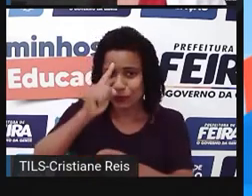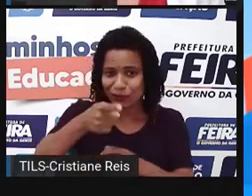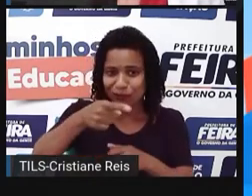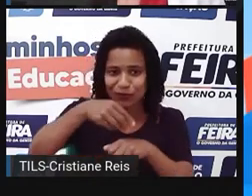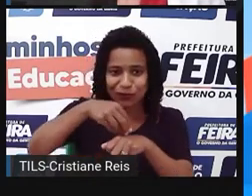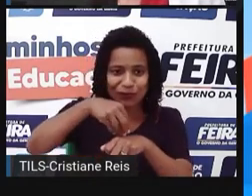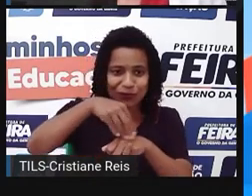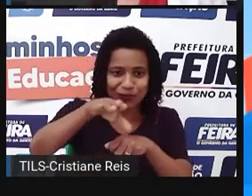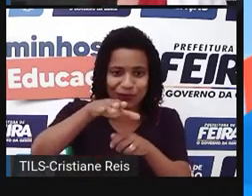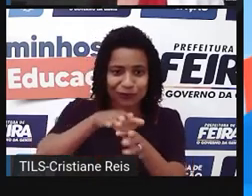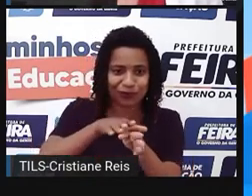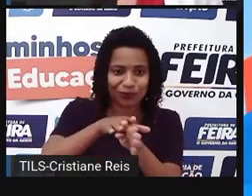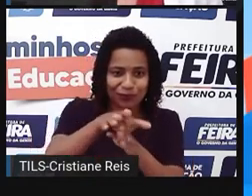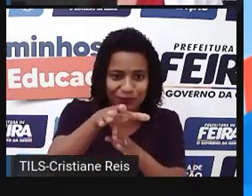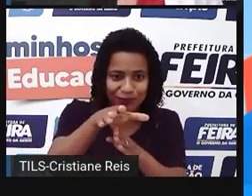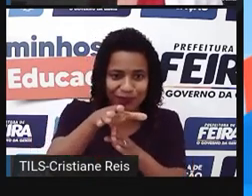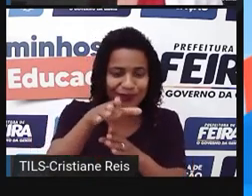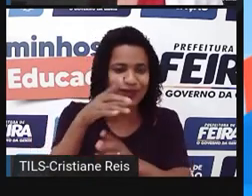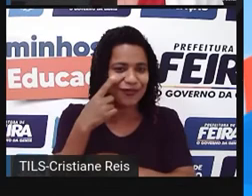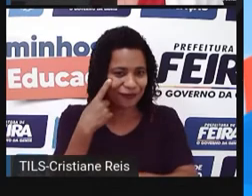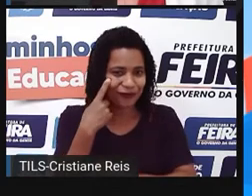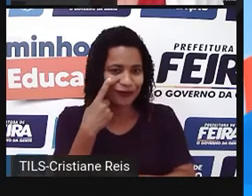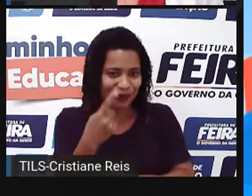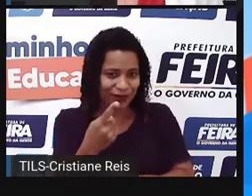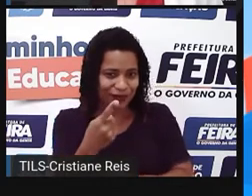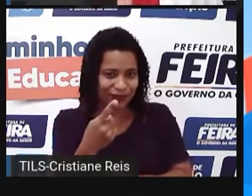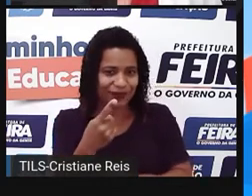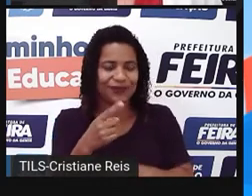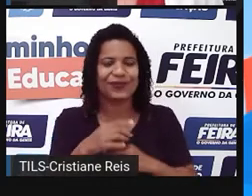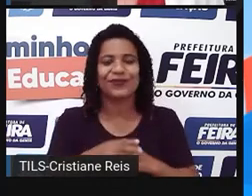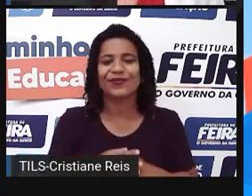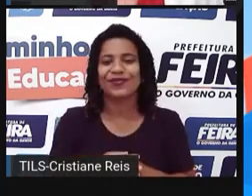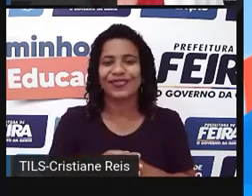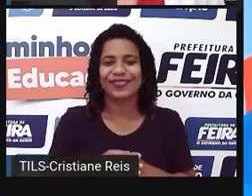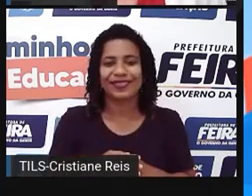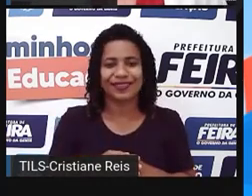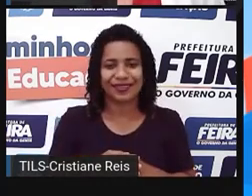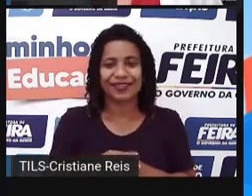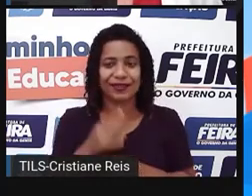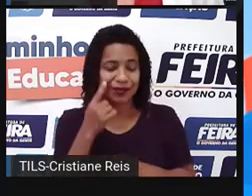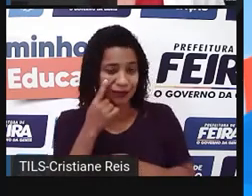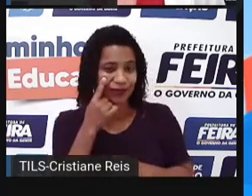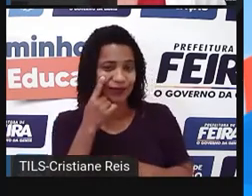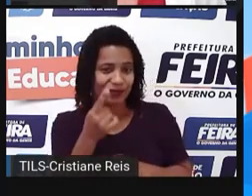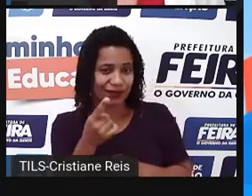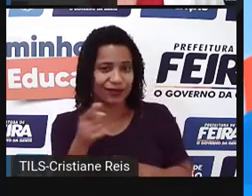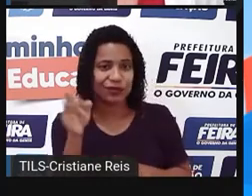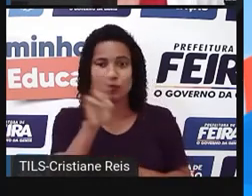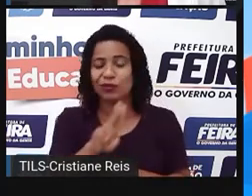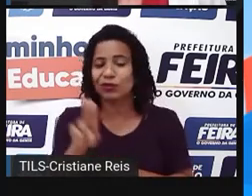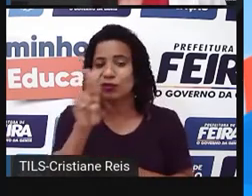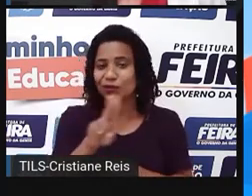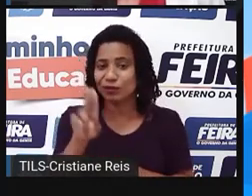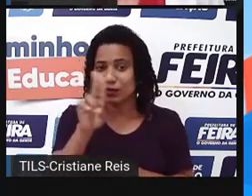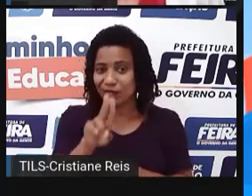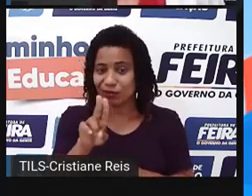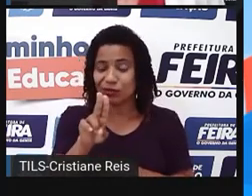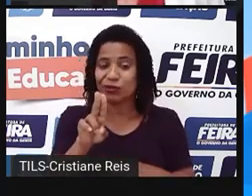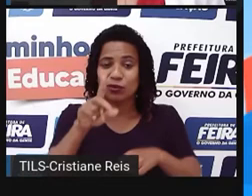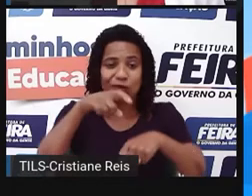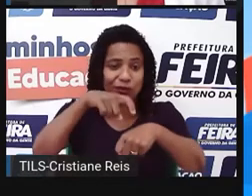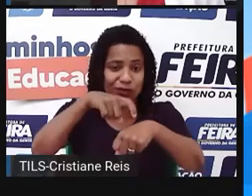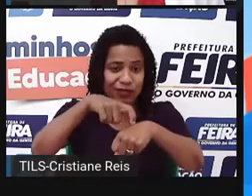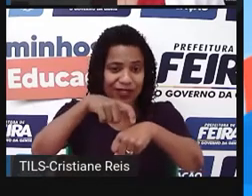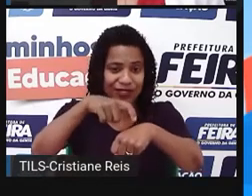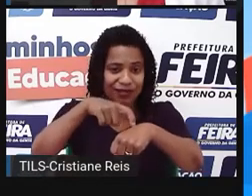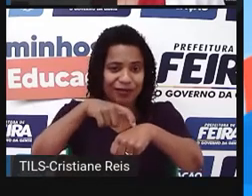essas instruções, observe, to give instructions, nós utilizamos um tempo verbal do inglês, que é o